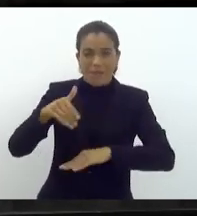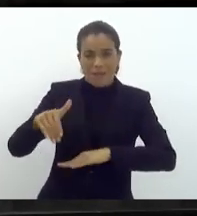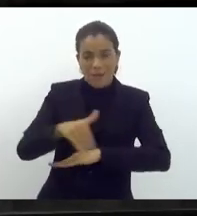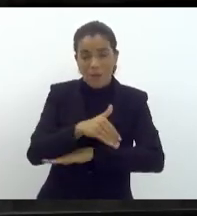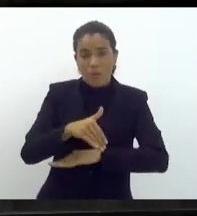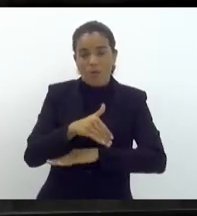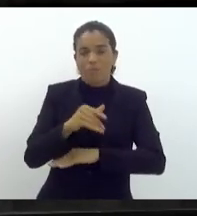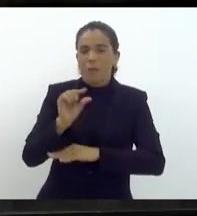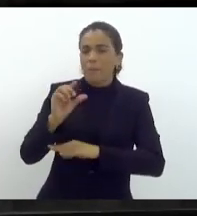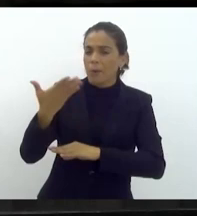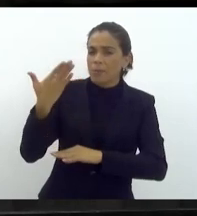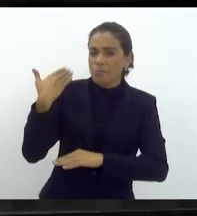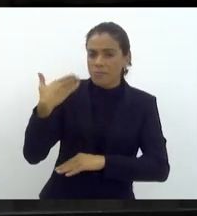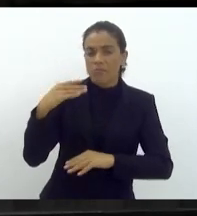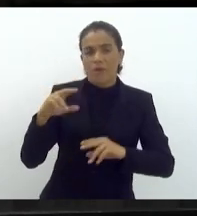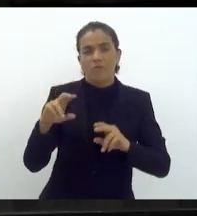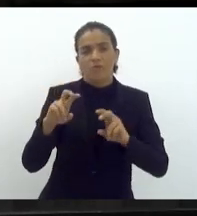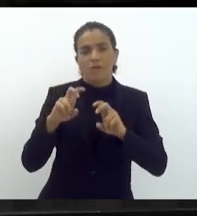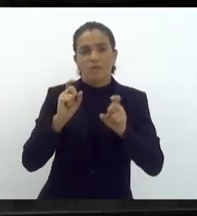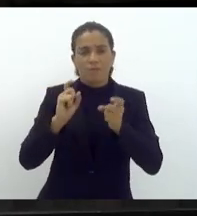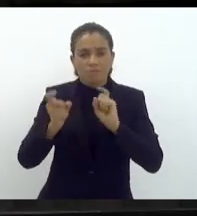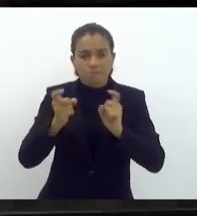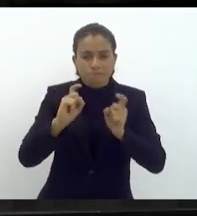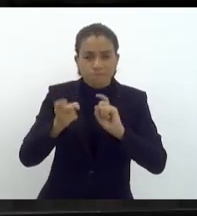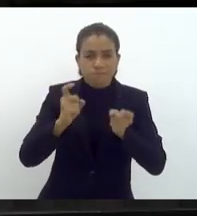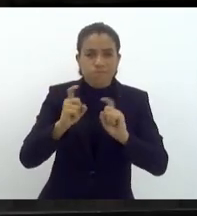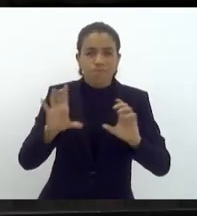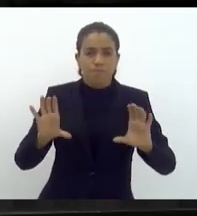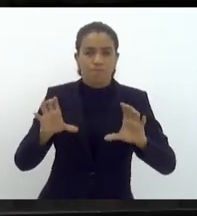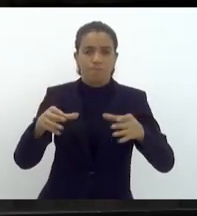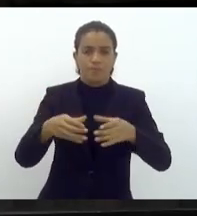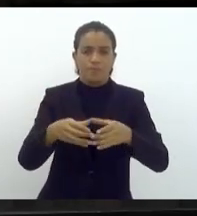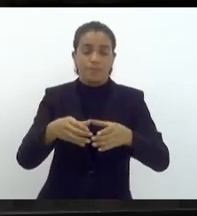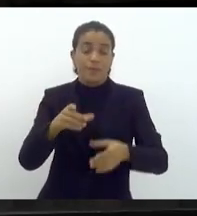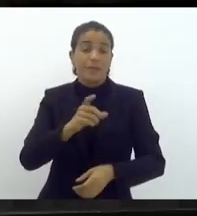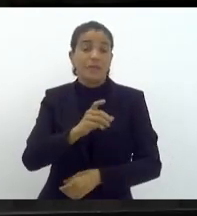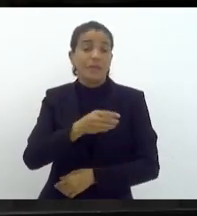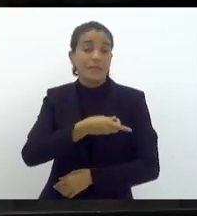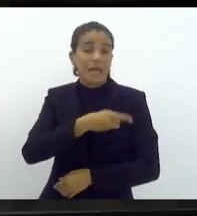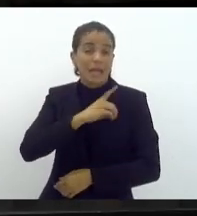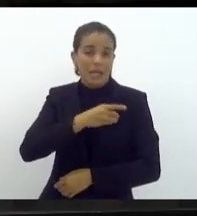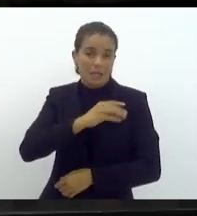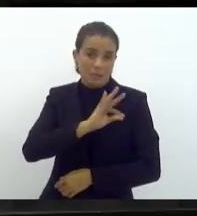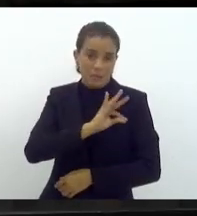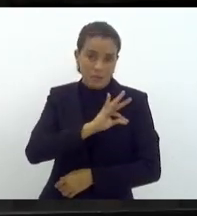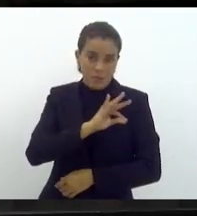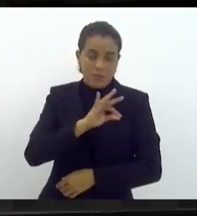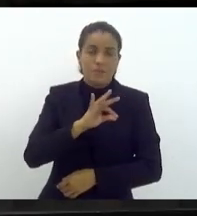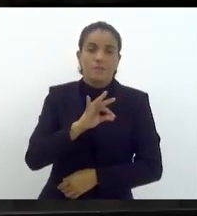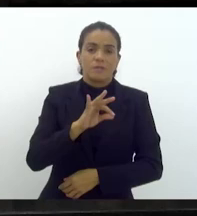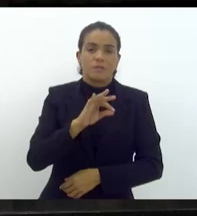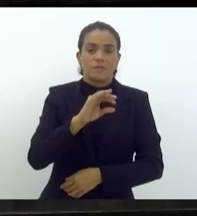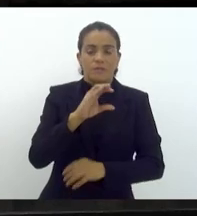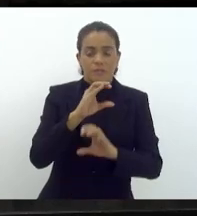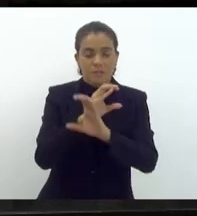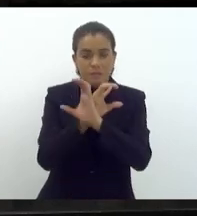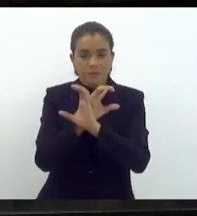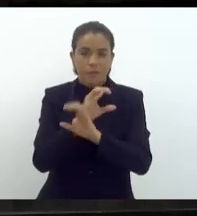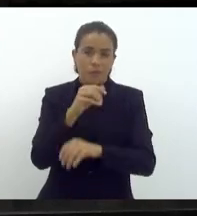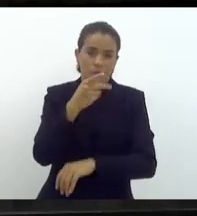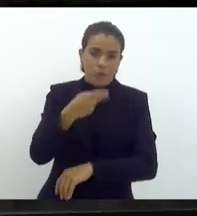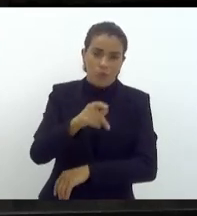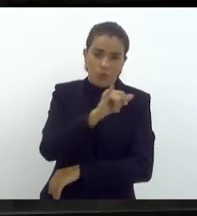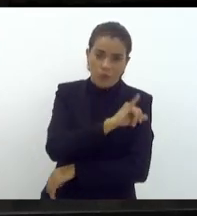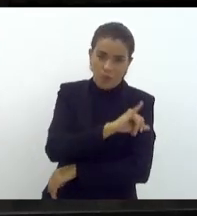reunido com o sindicato dos delegados de Polícia Civil e eu falei para eles o seguinte, que a Polícia e a Esforça de Segurança é uma